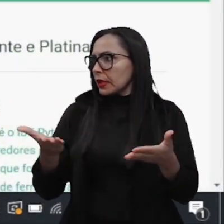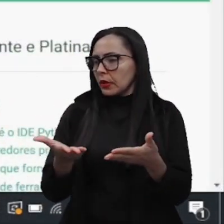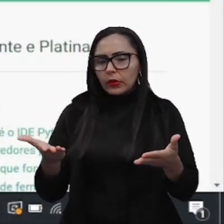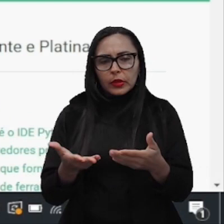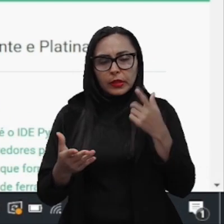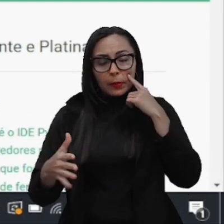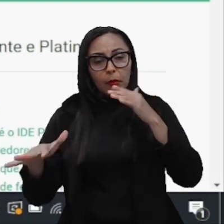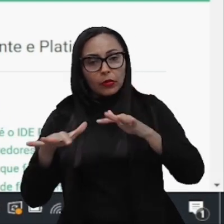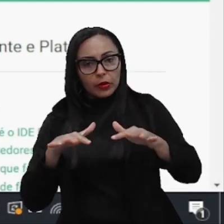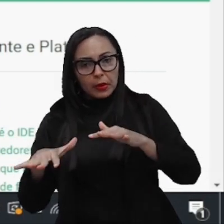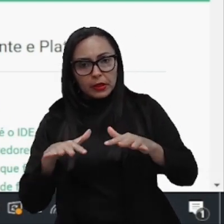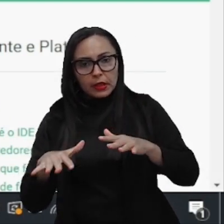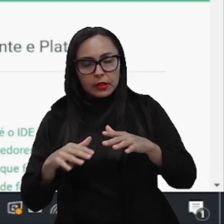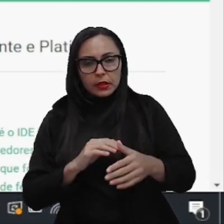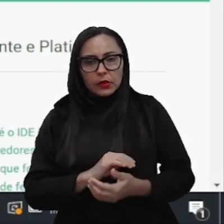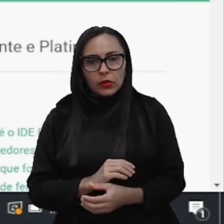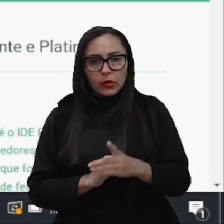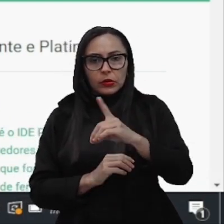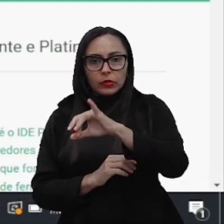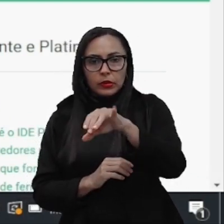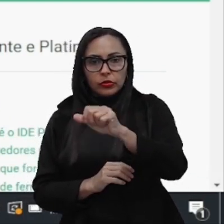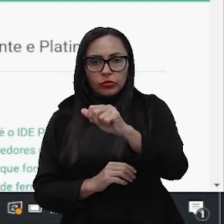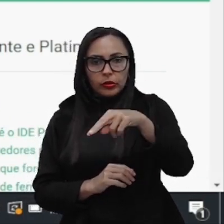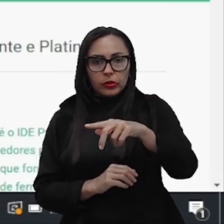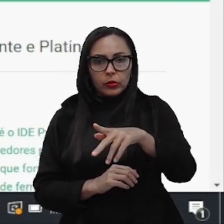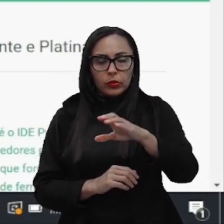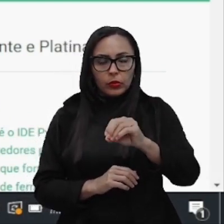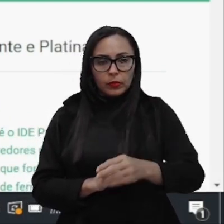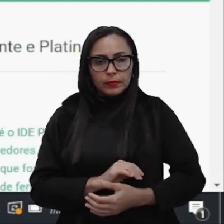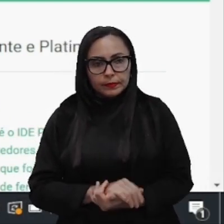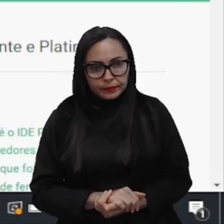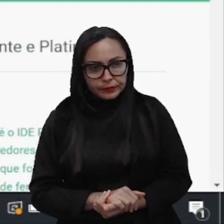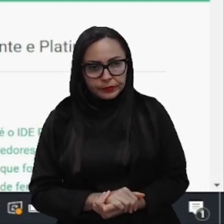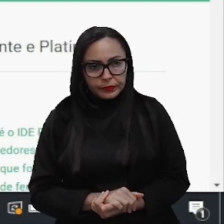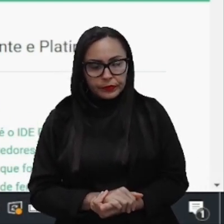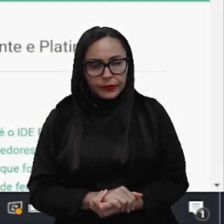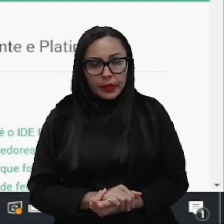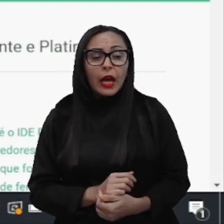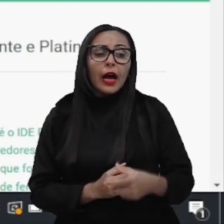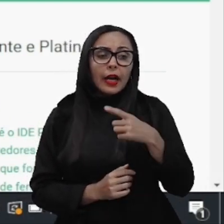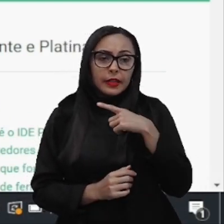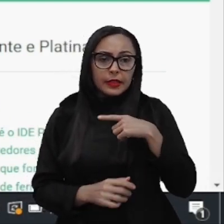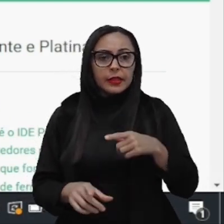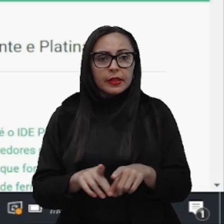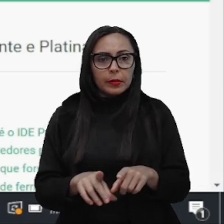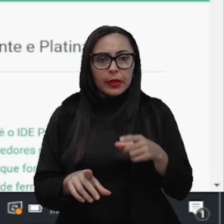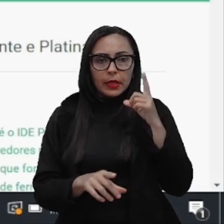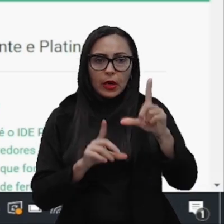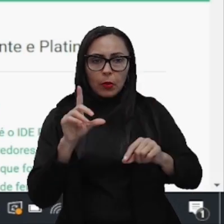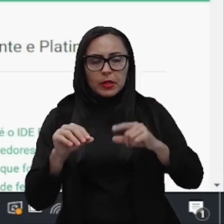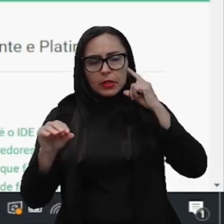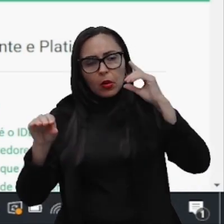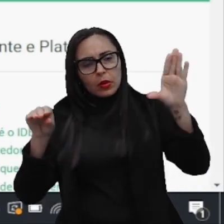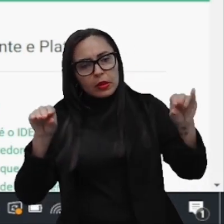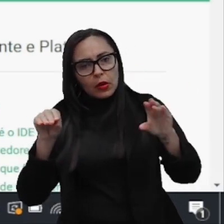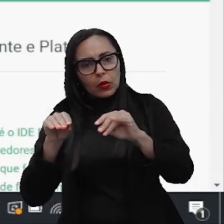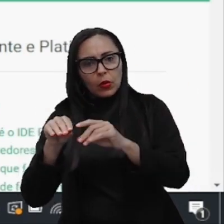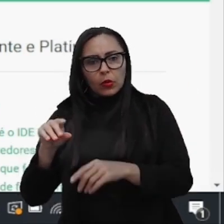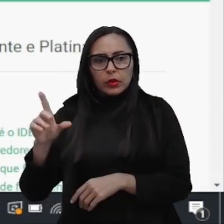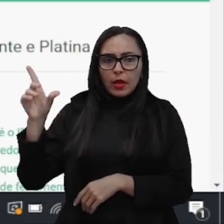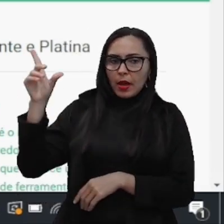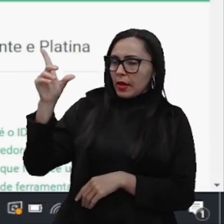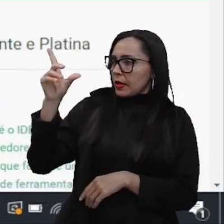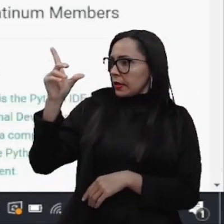DjangoProject, né, .com, aqui você tem a opção de download para baixar, né, o